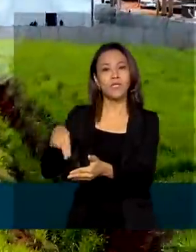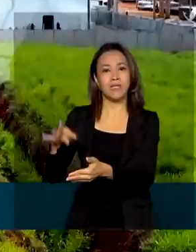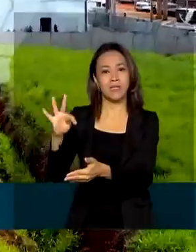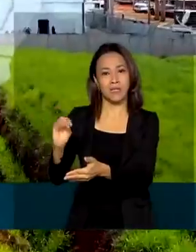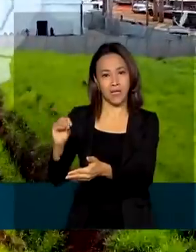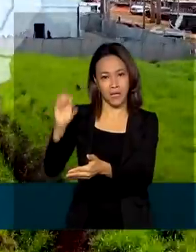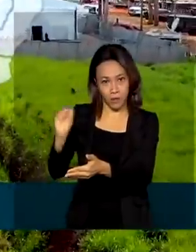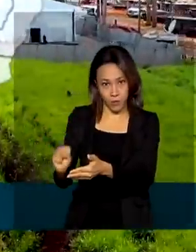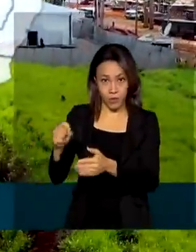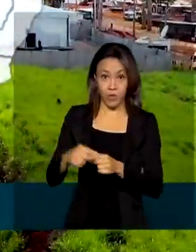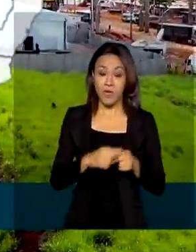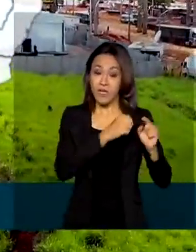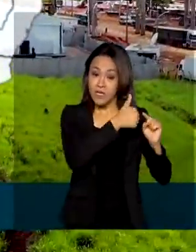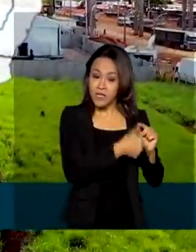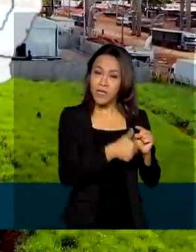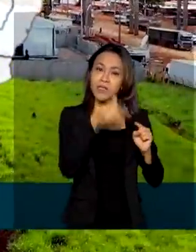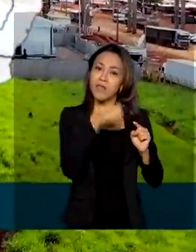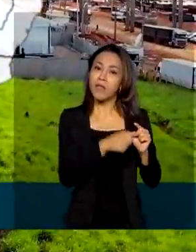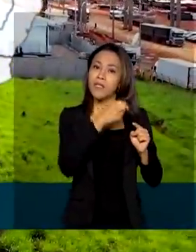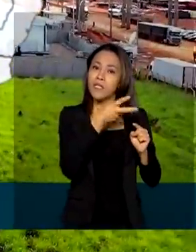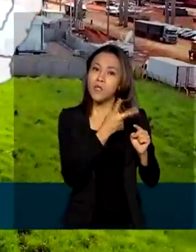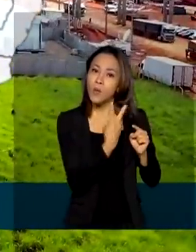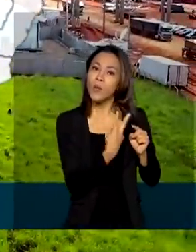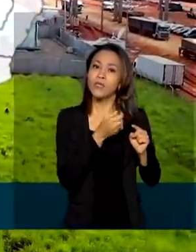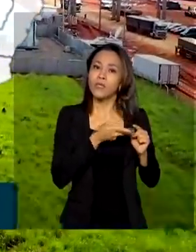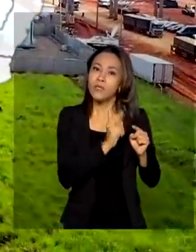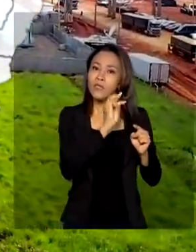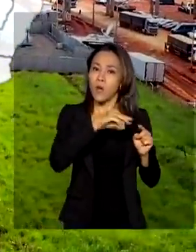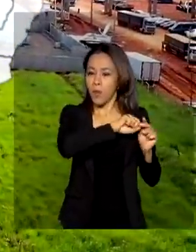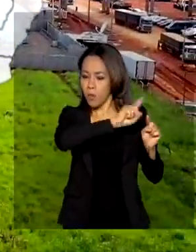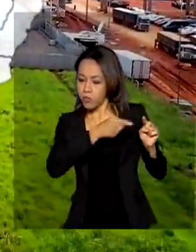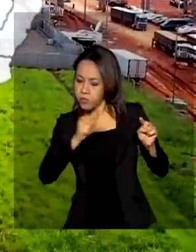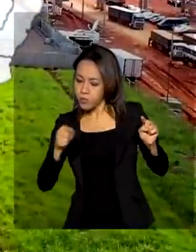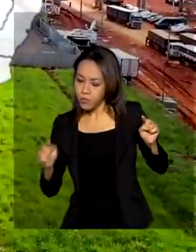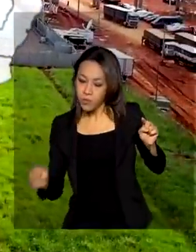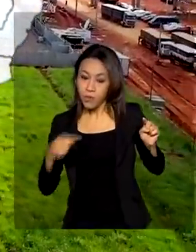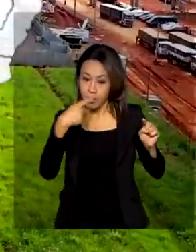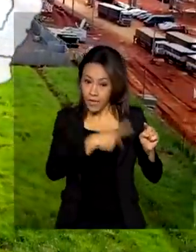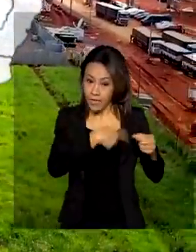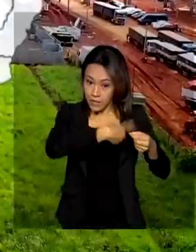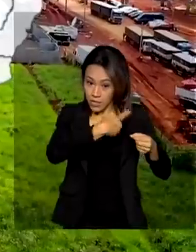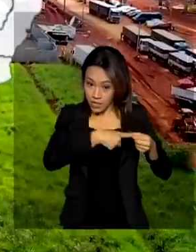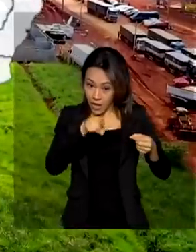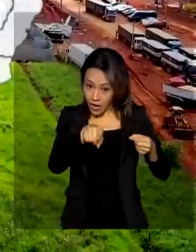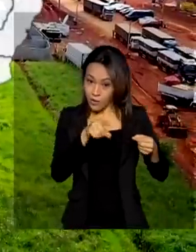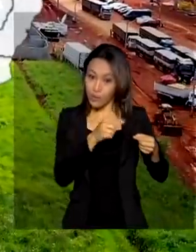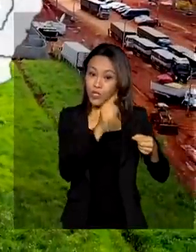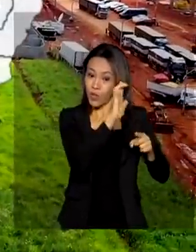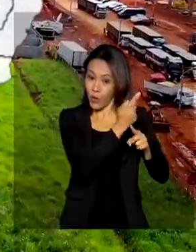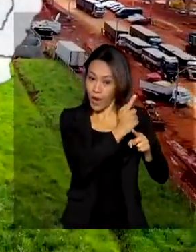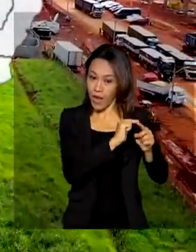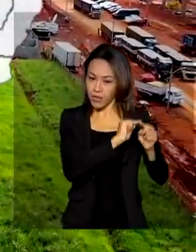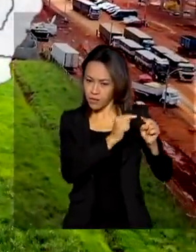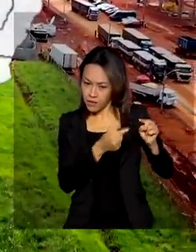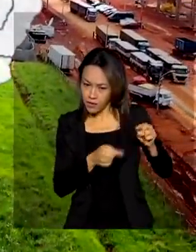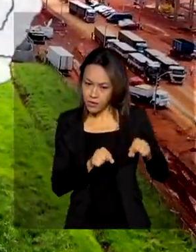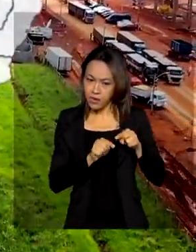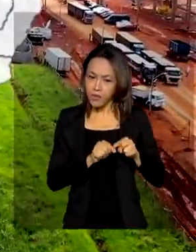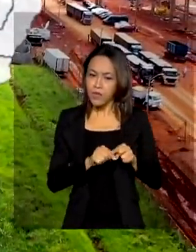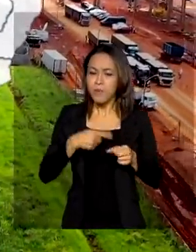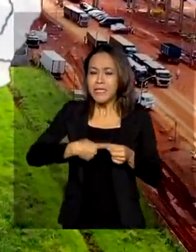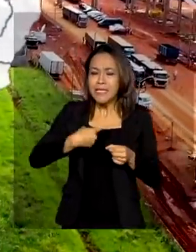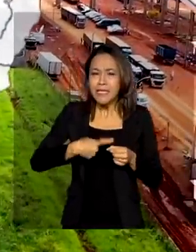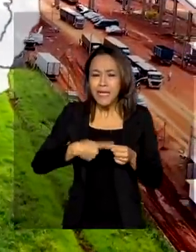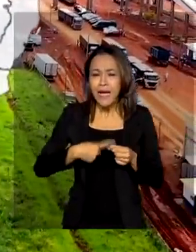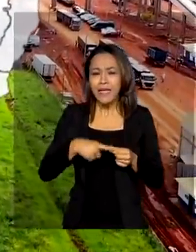172 quilômetros de ferrovias entregues ligam o terminal de São Simão, em Goiás, à cidade de Estrela do Oeste, em São